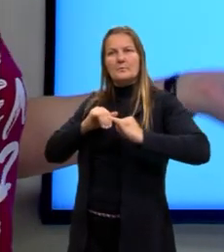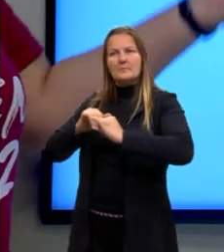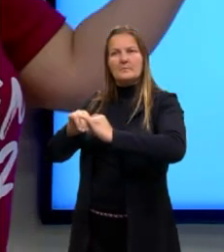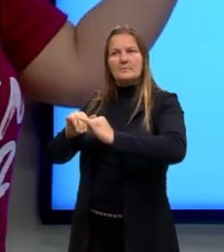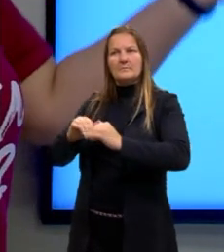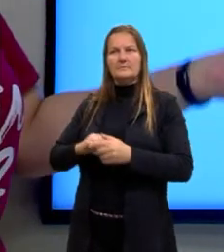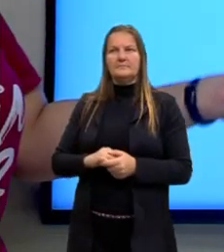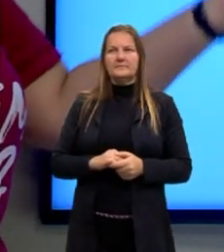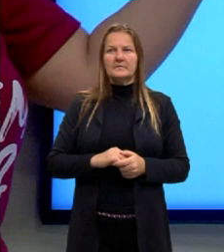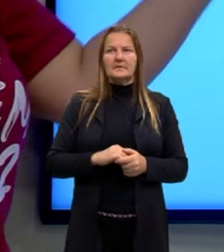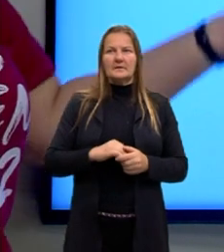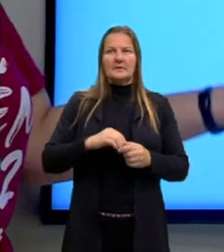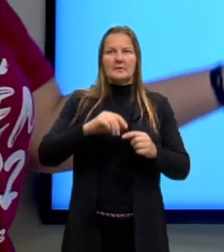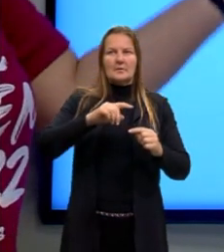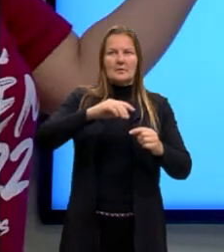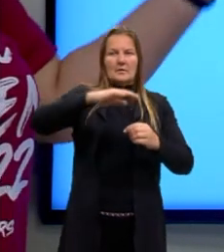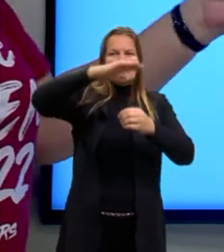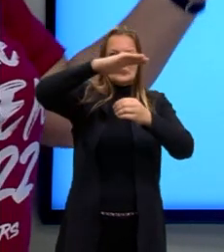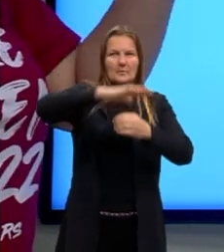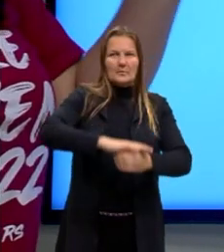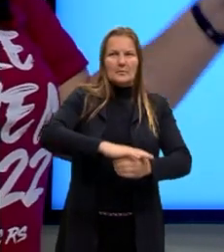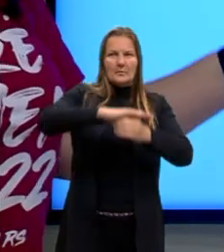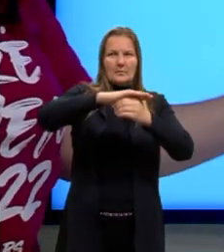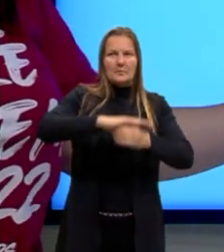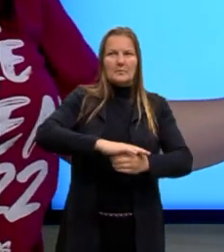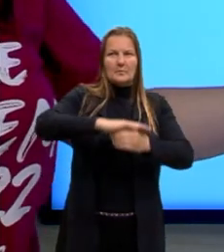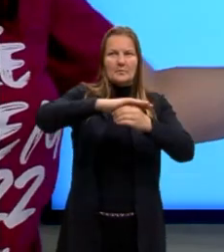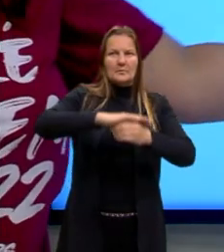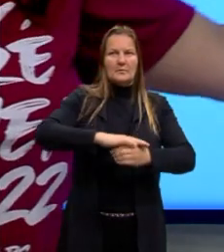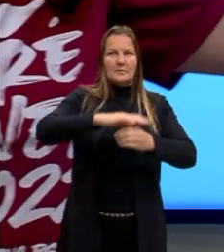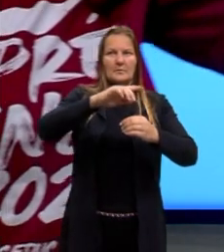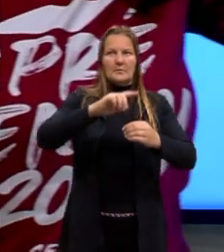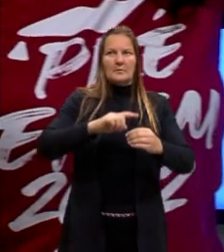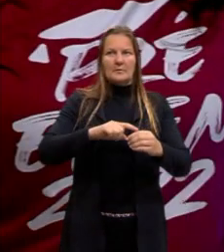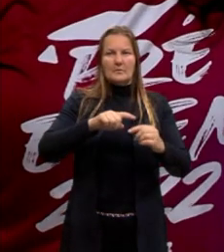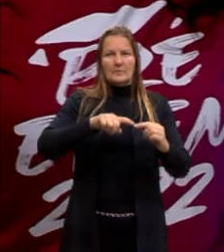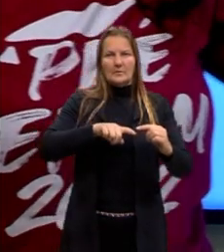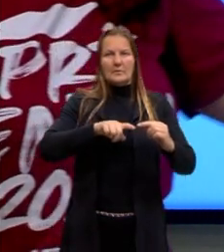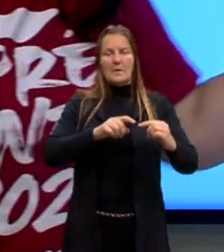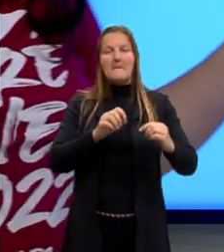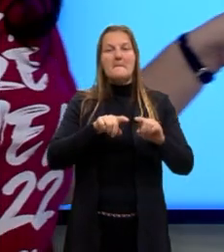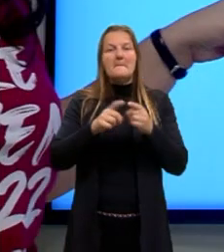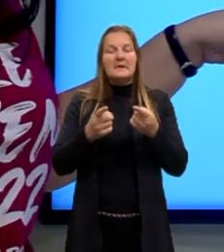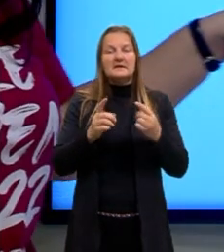fazendo assim, para cima e para baixo. Mas o movimento é para cá.